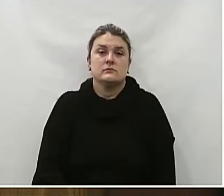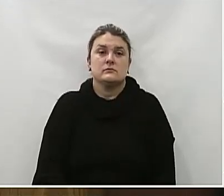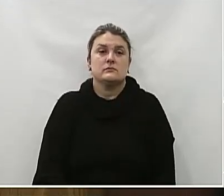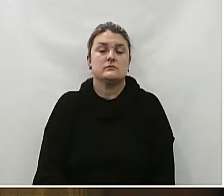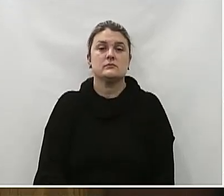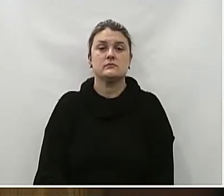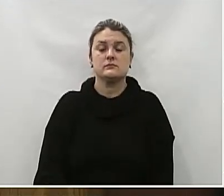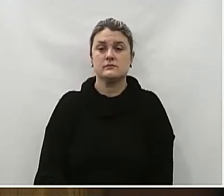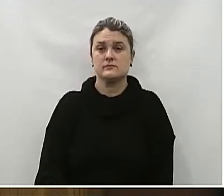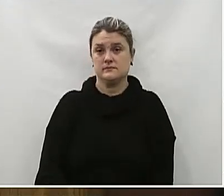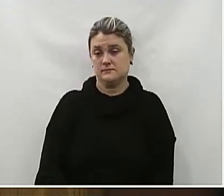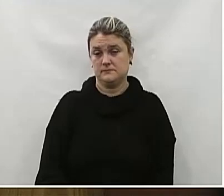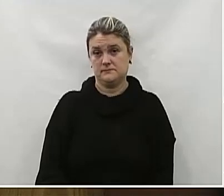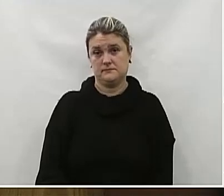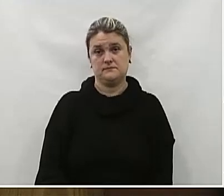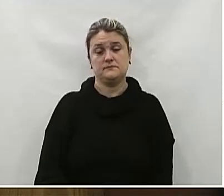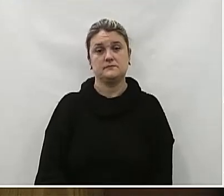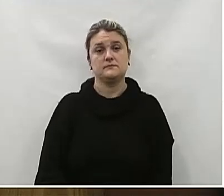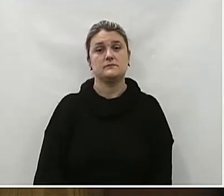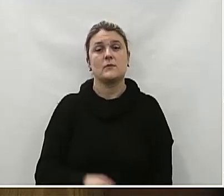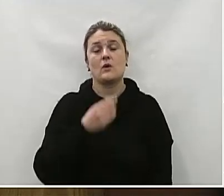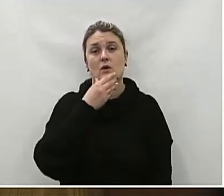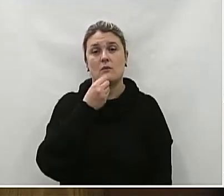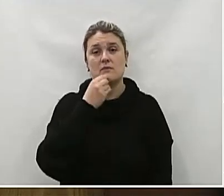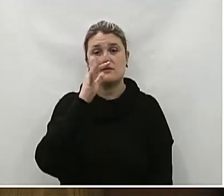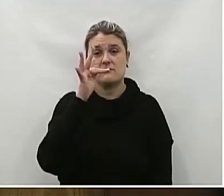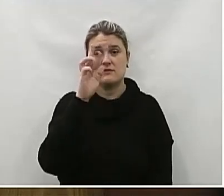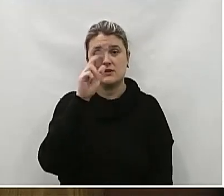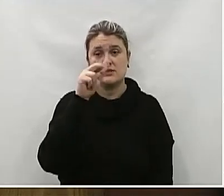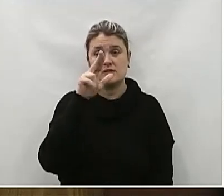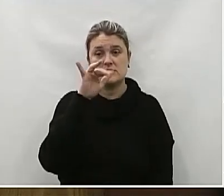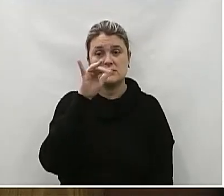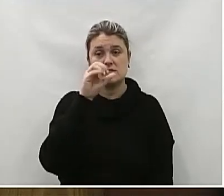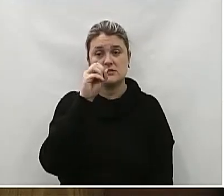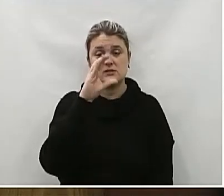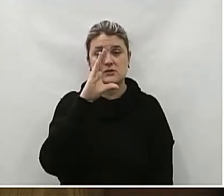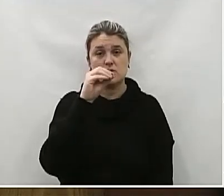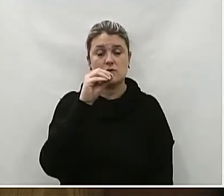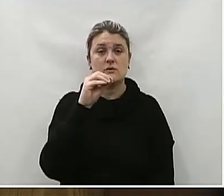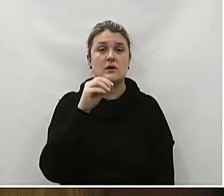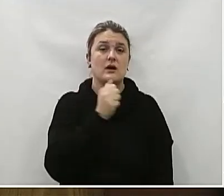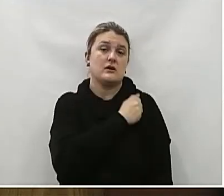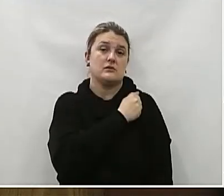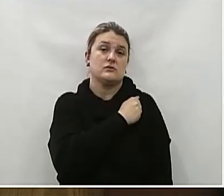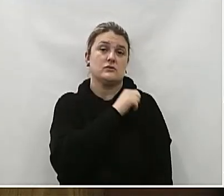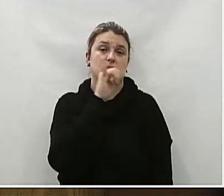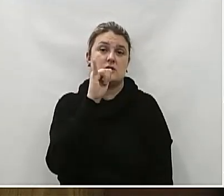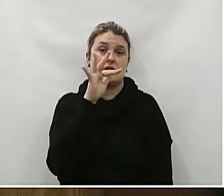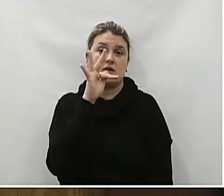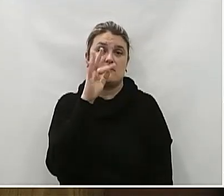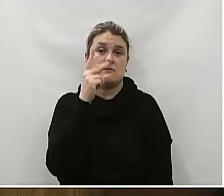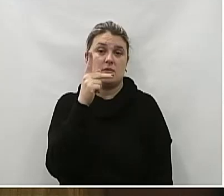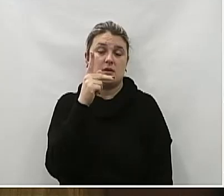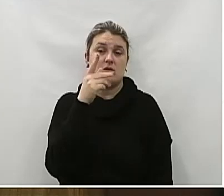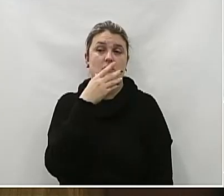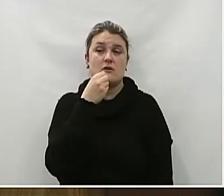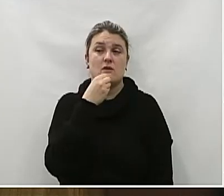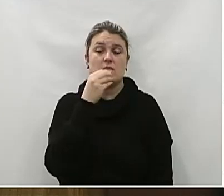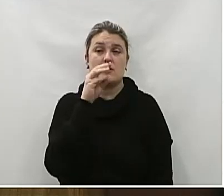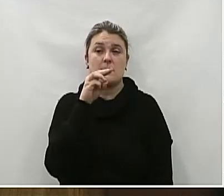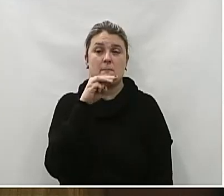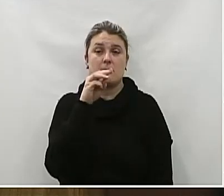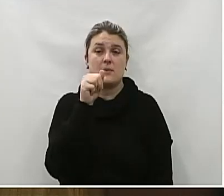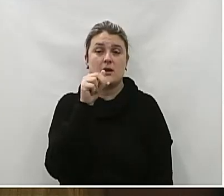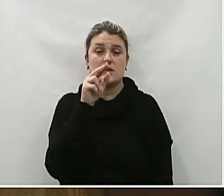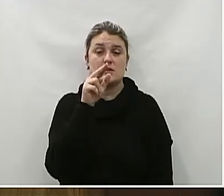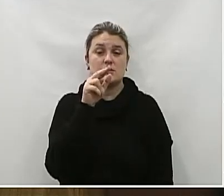Soldado Francisco Fabiano Pontes E aos alunos Do CFP Em estágio probatório Soldado Matias Henrique Da Silva